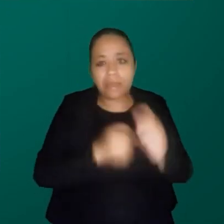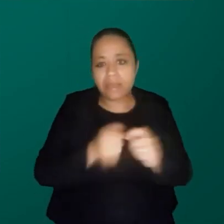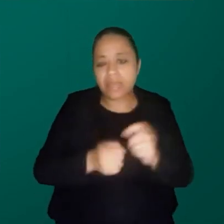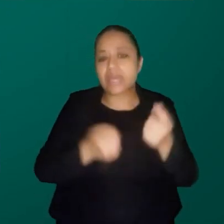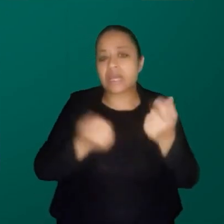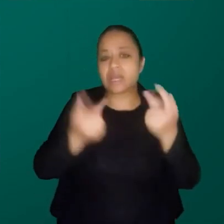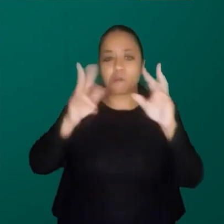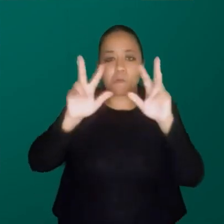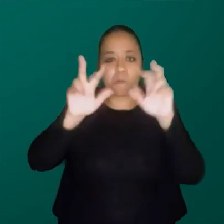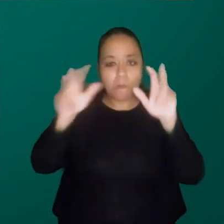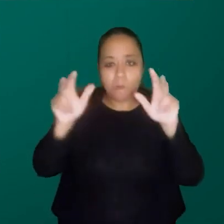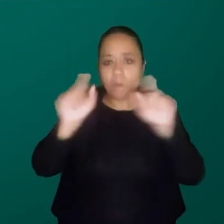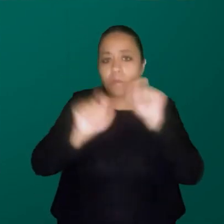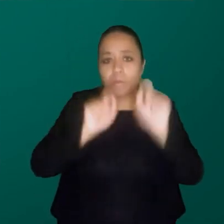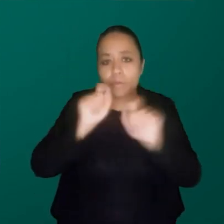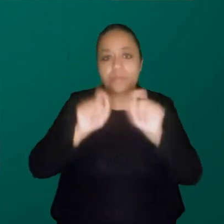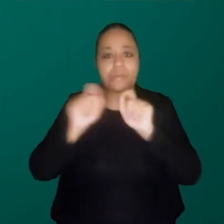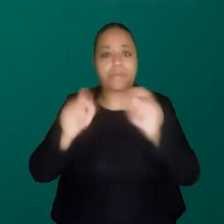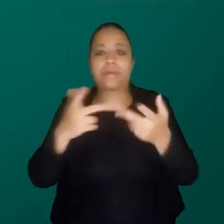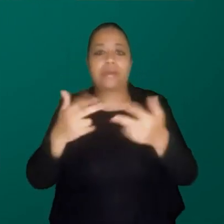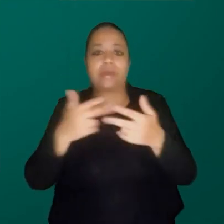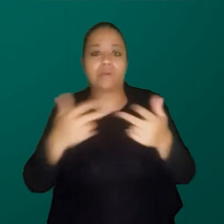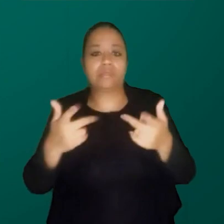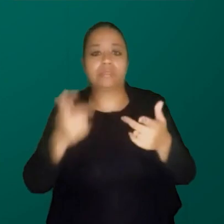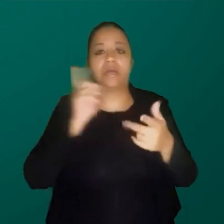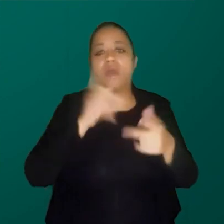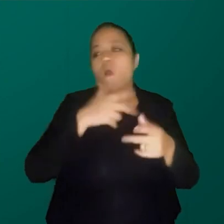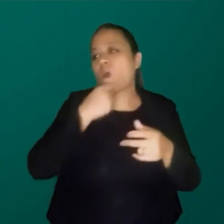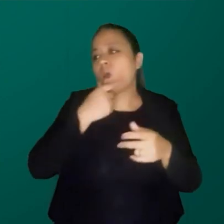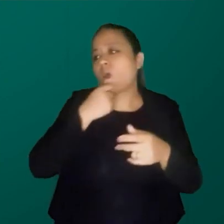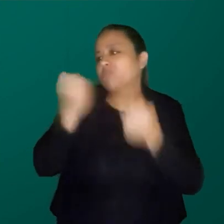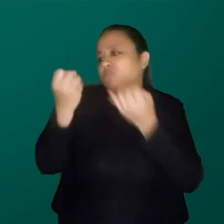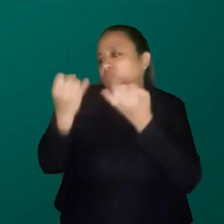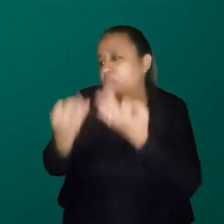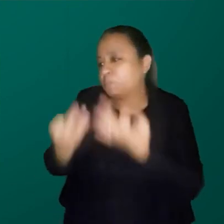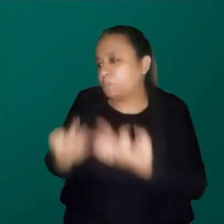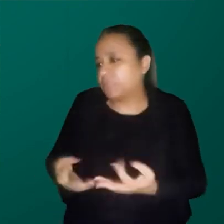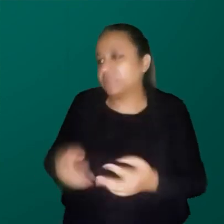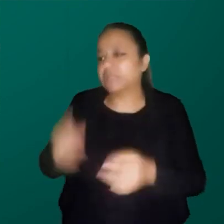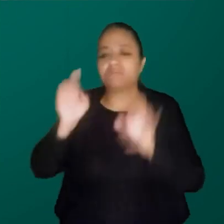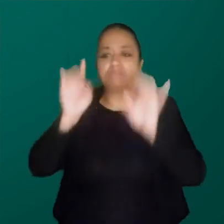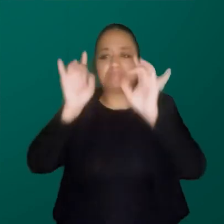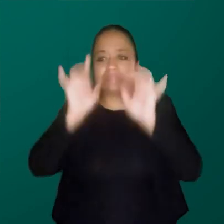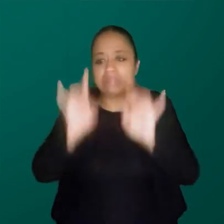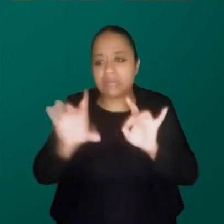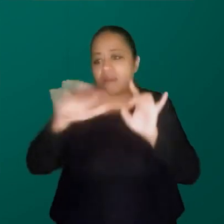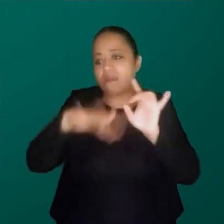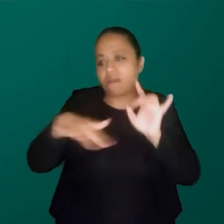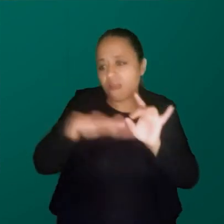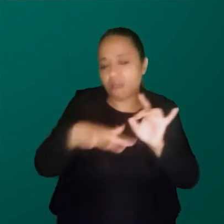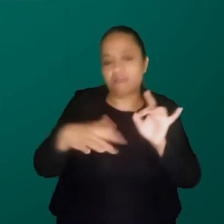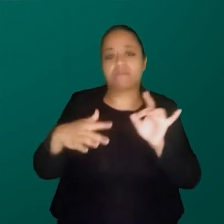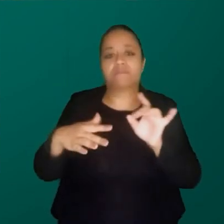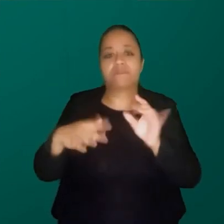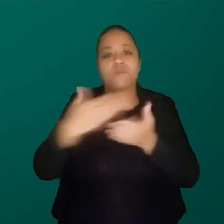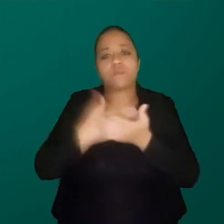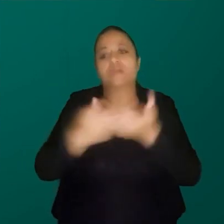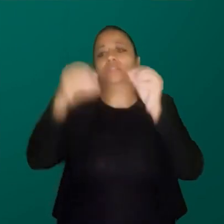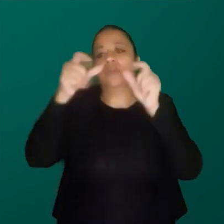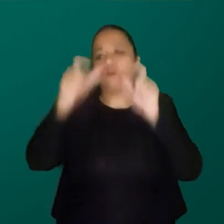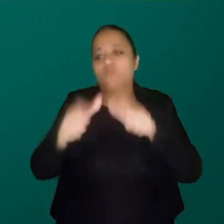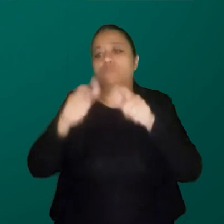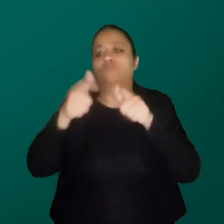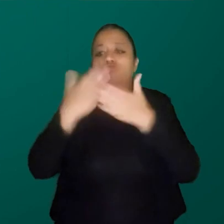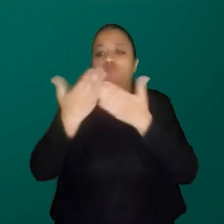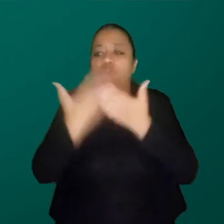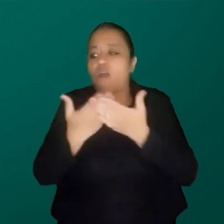famosas terminologias, man explain, que é quando o cara vai lá e explica aquilo que tu é especialista, e isso começa já na escola, porque toda vez que eu